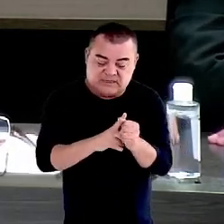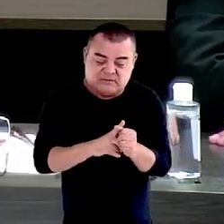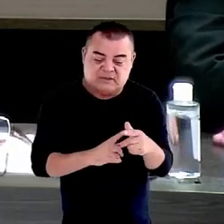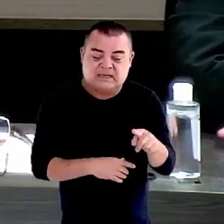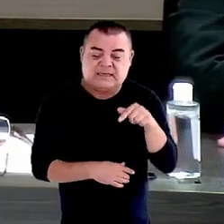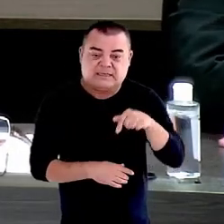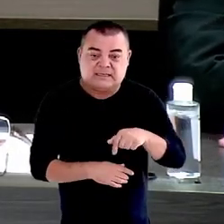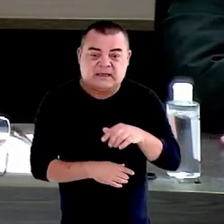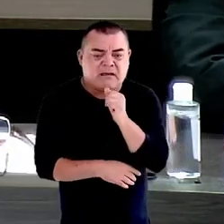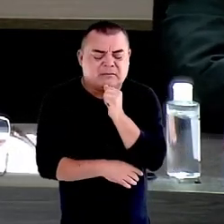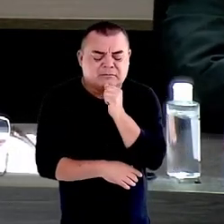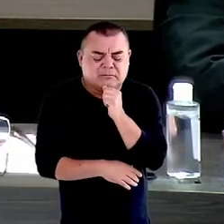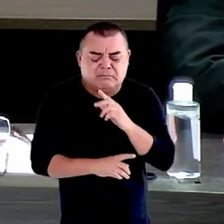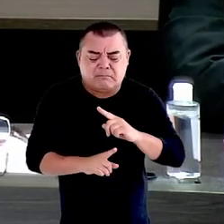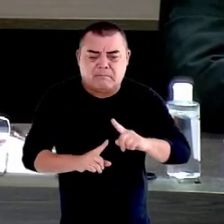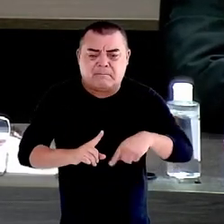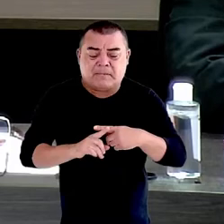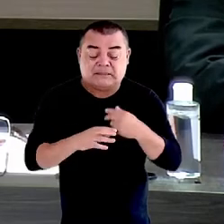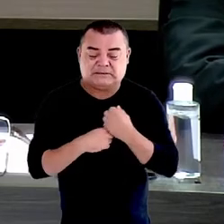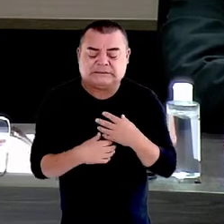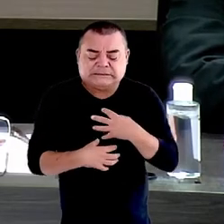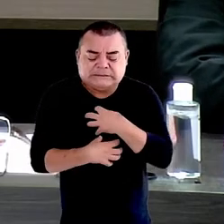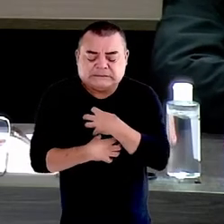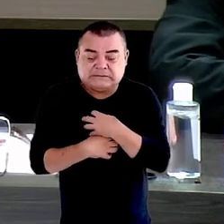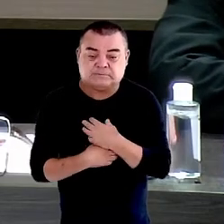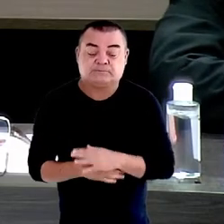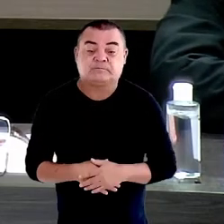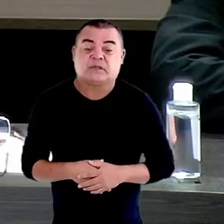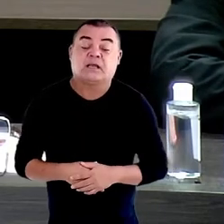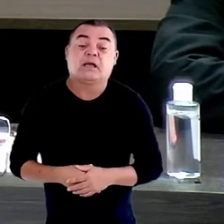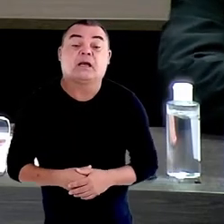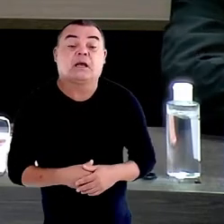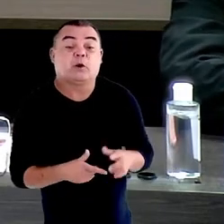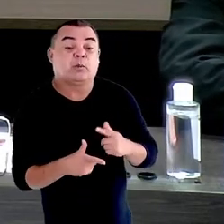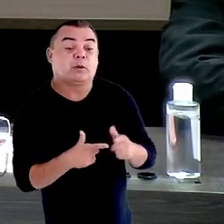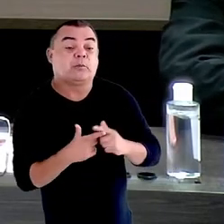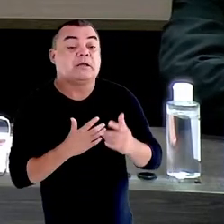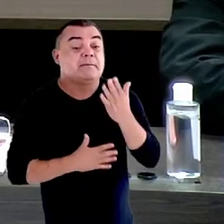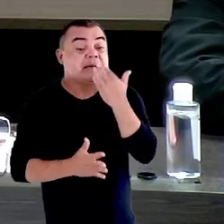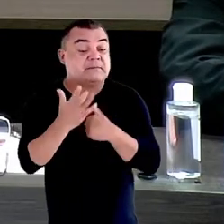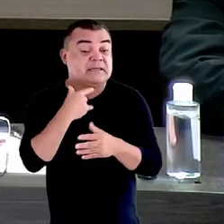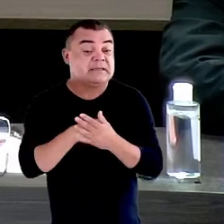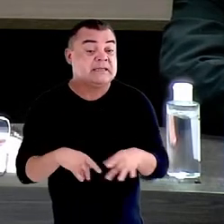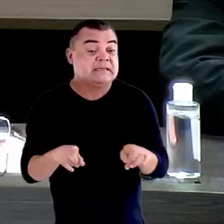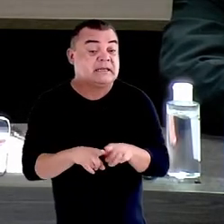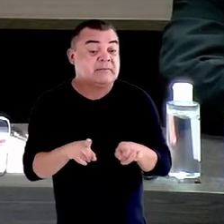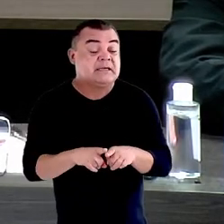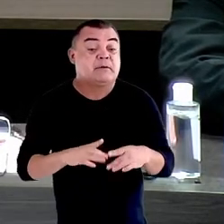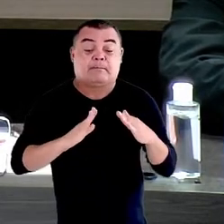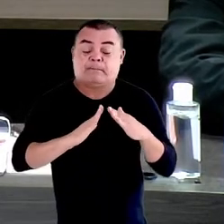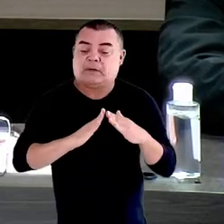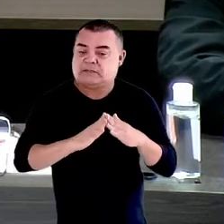sensível, de uma crise alimentar e uma crise de moradia.